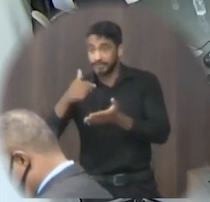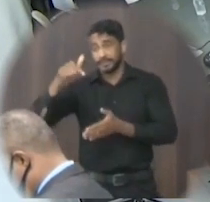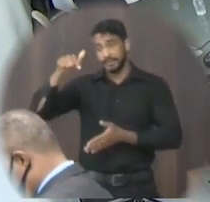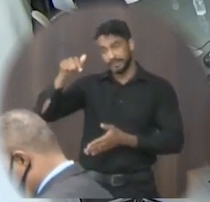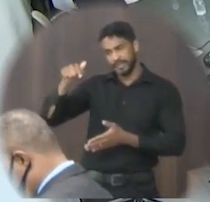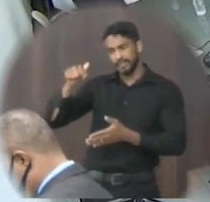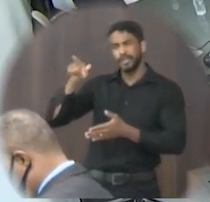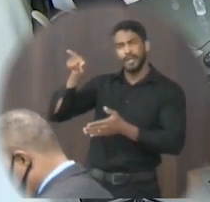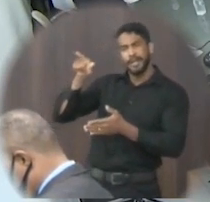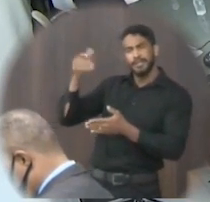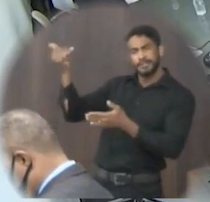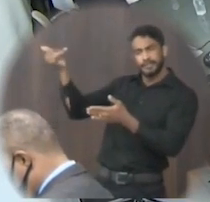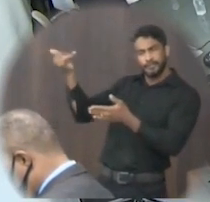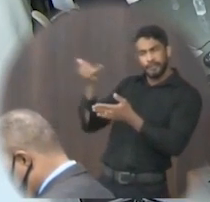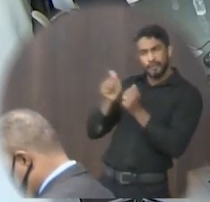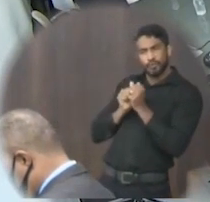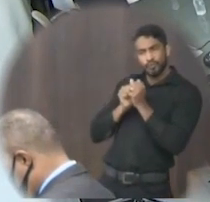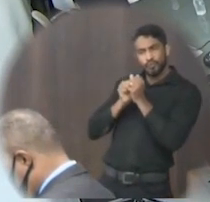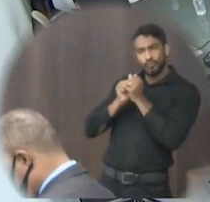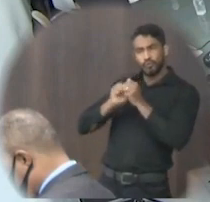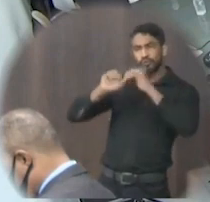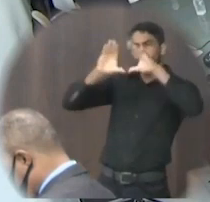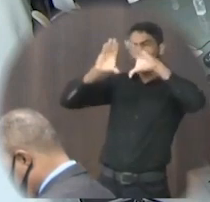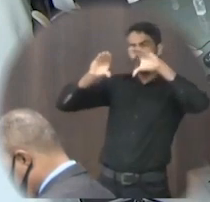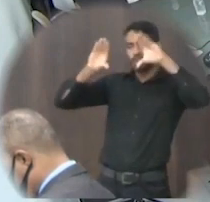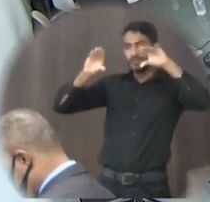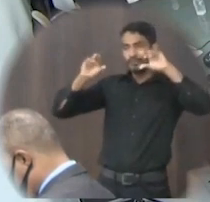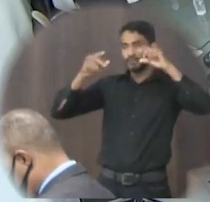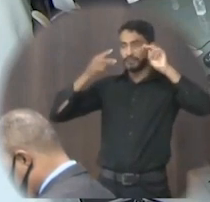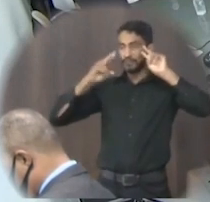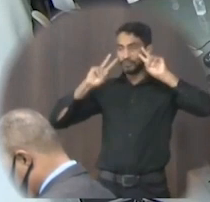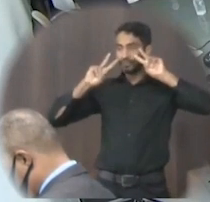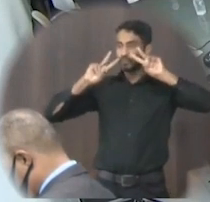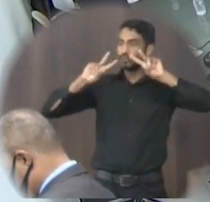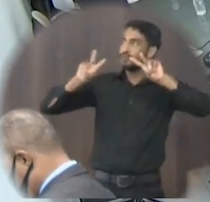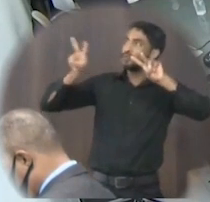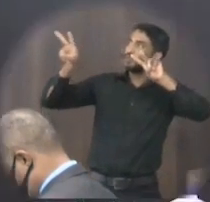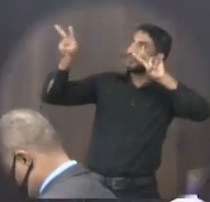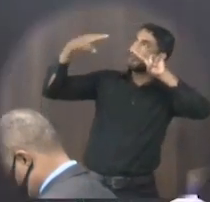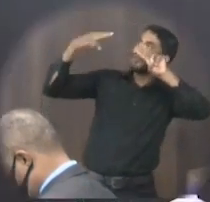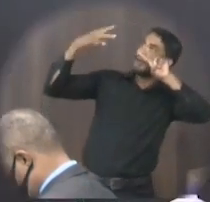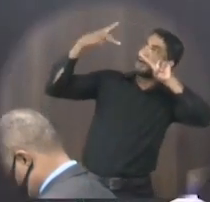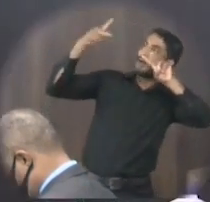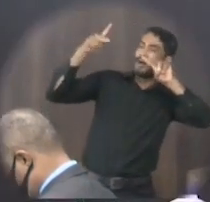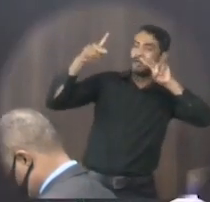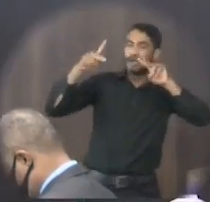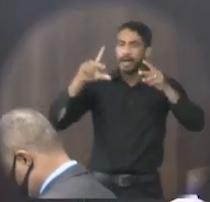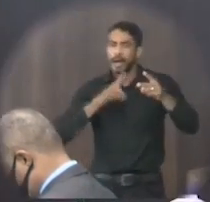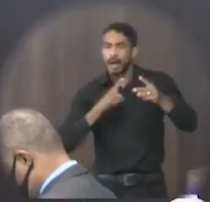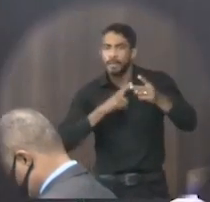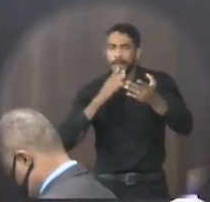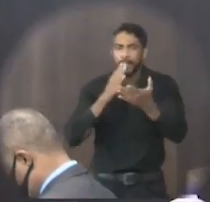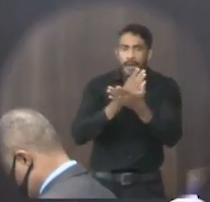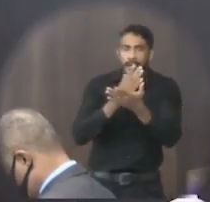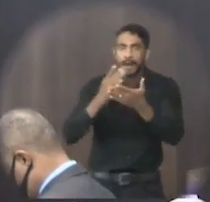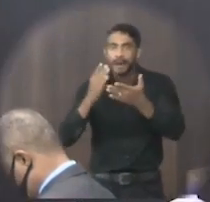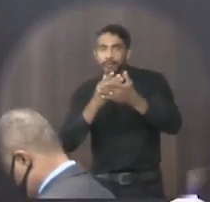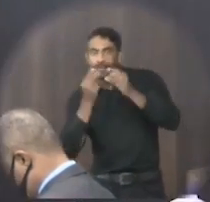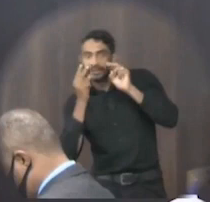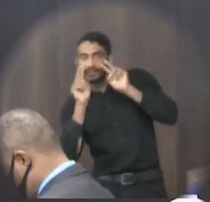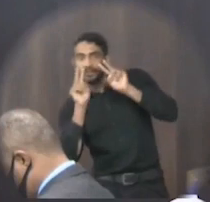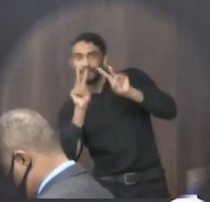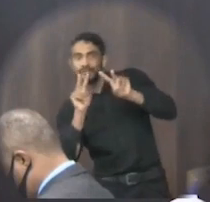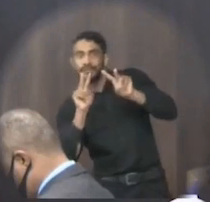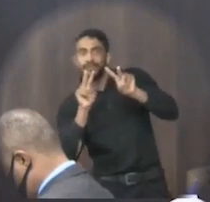vem com as nuvens E todo olho o verá Até mesmo aqueles que o Transpassaram